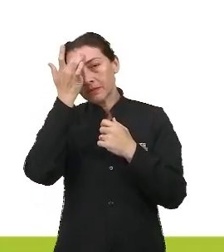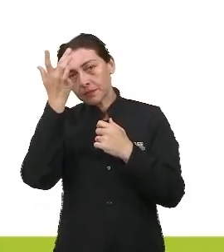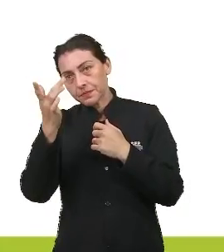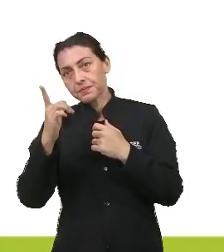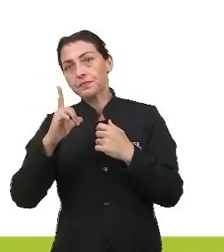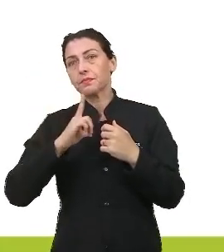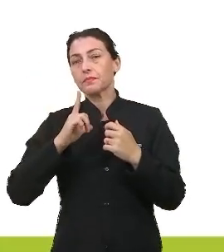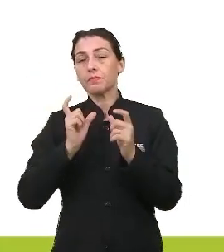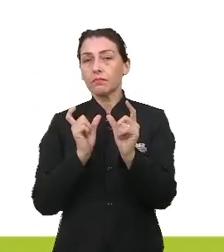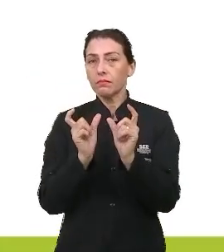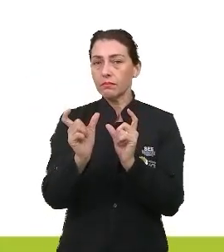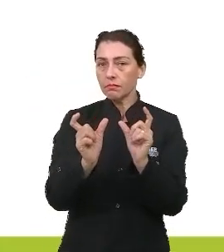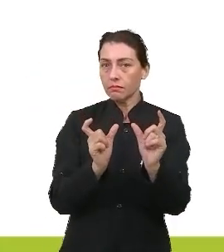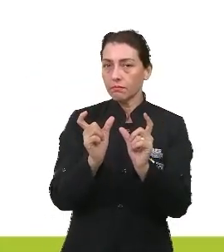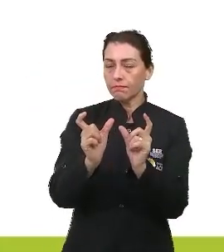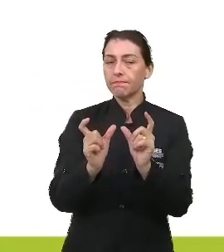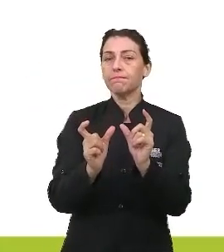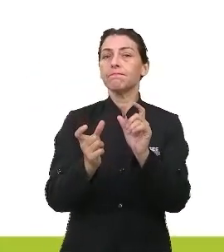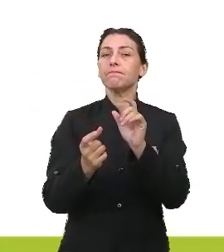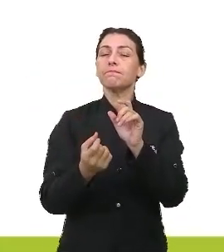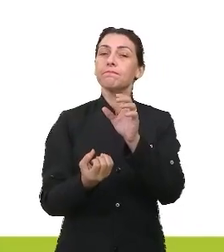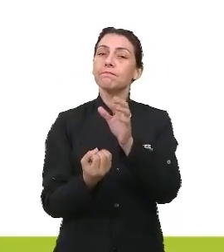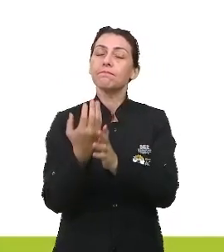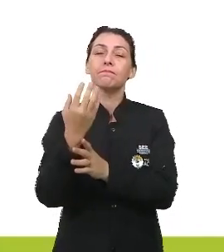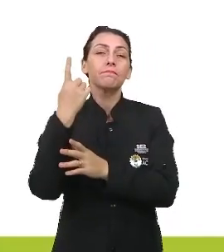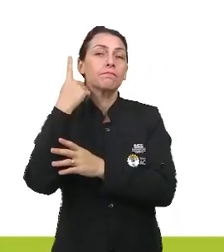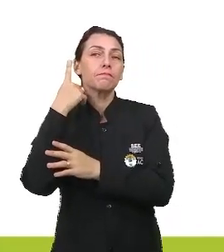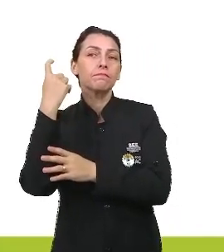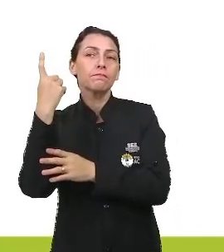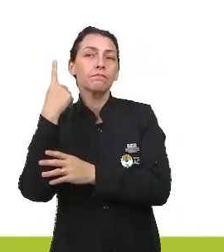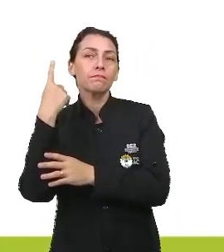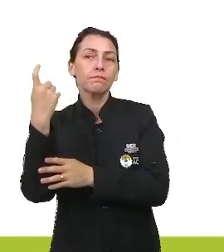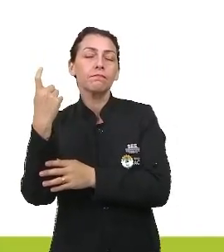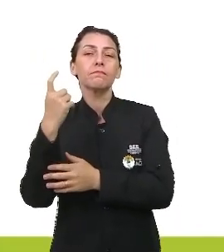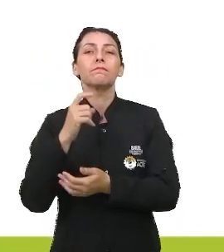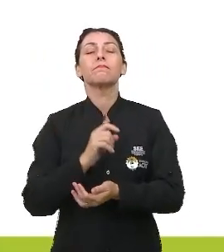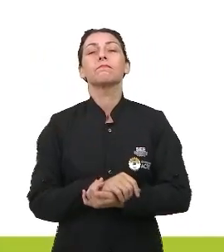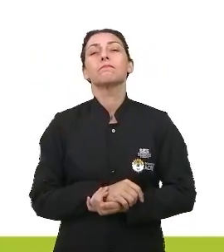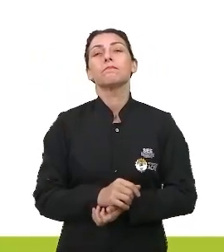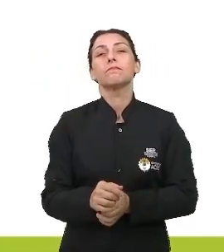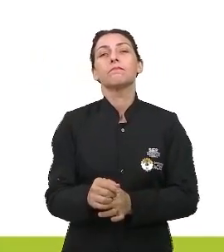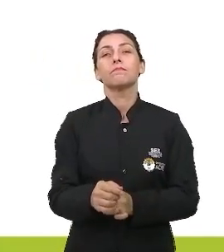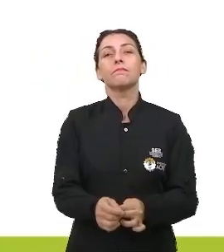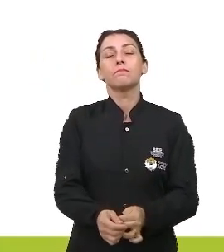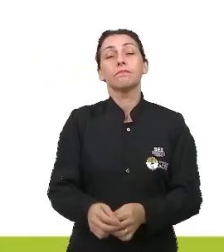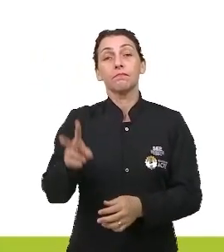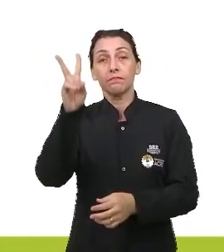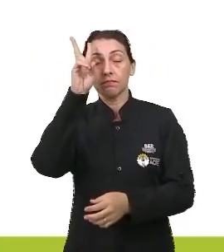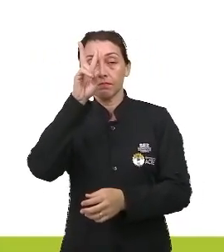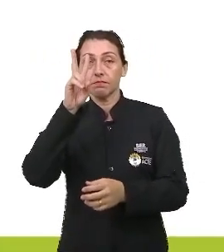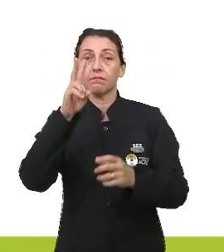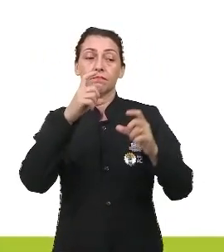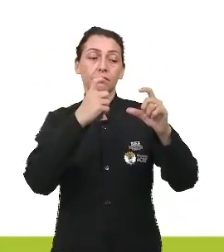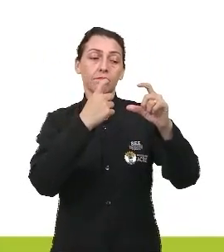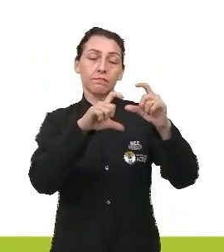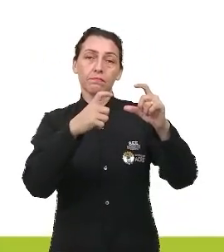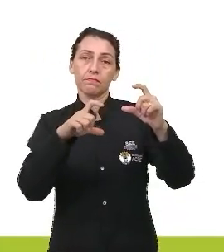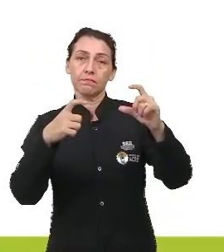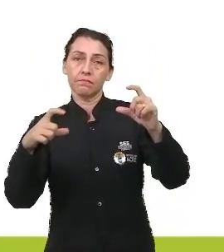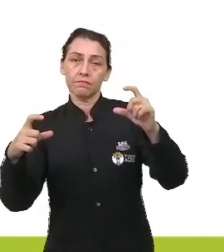tenho as palavras que reproduzem aí sons. É muito comum nas histórias em quadrinhos,